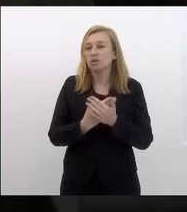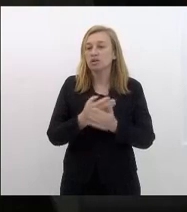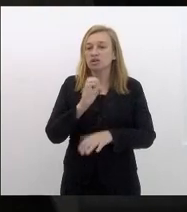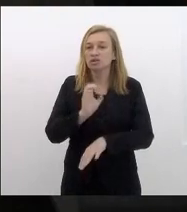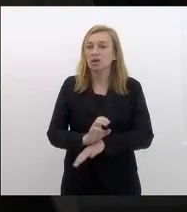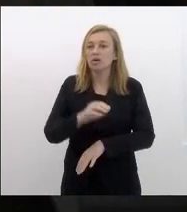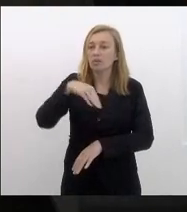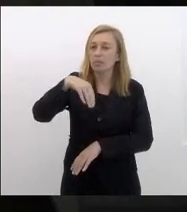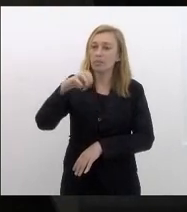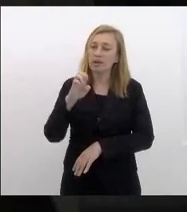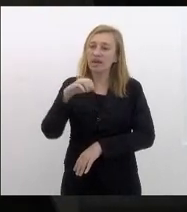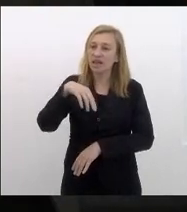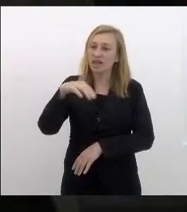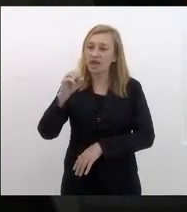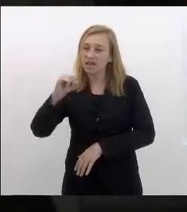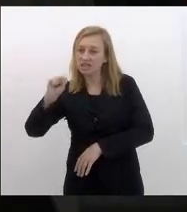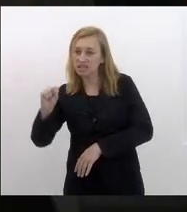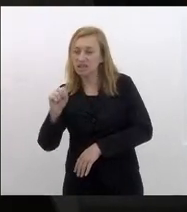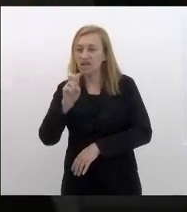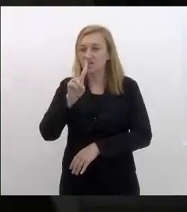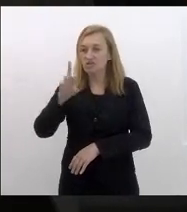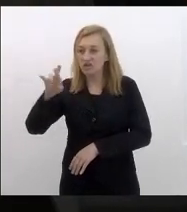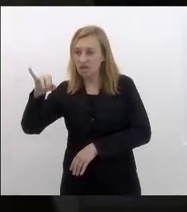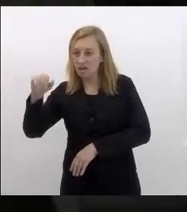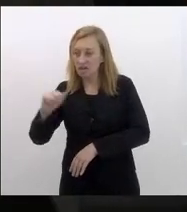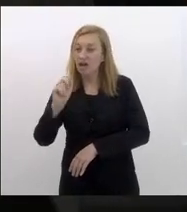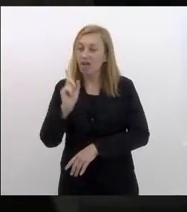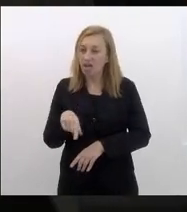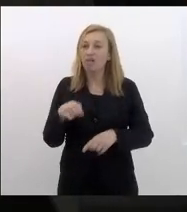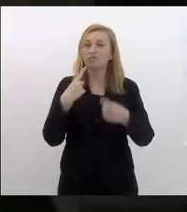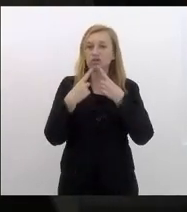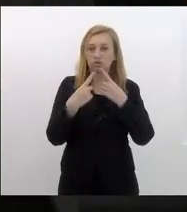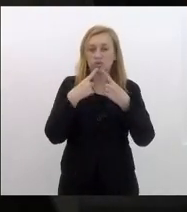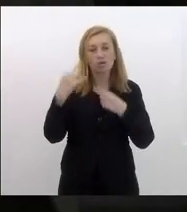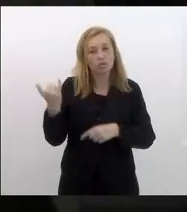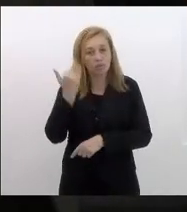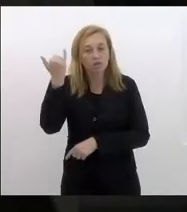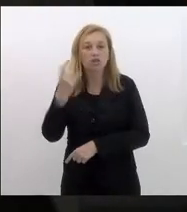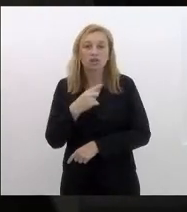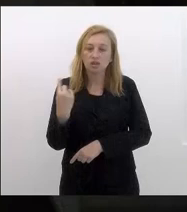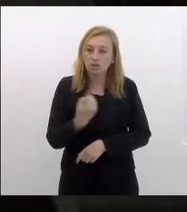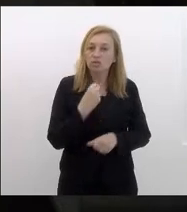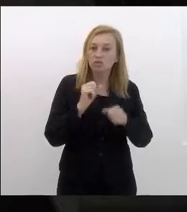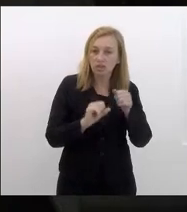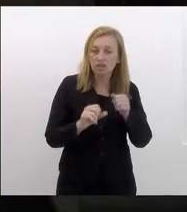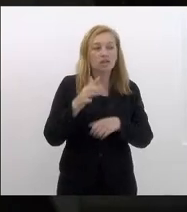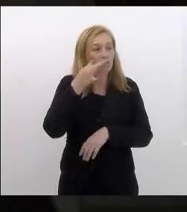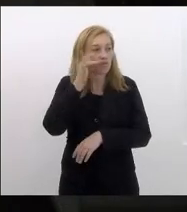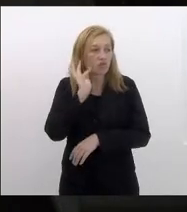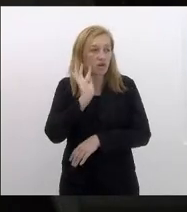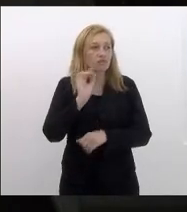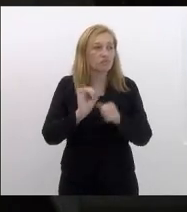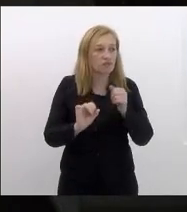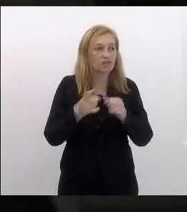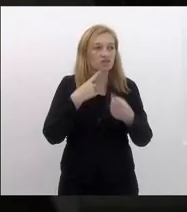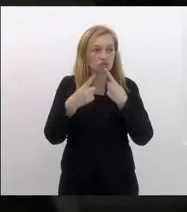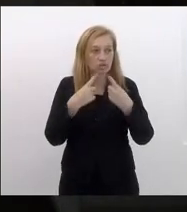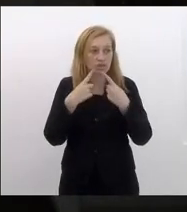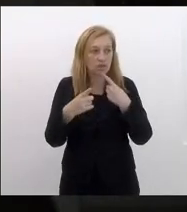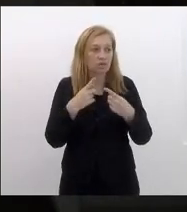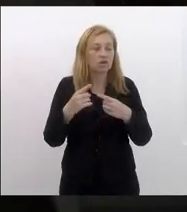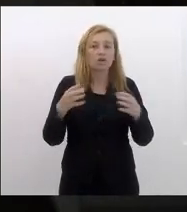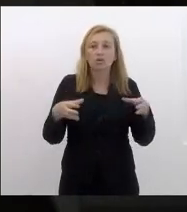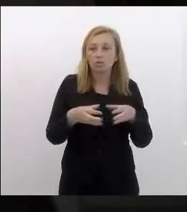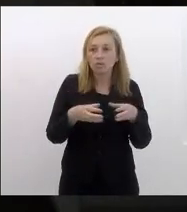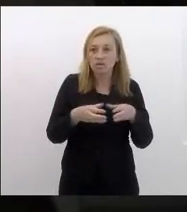esse é um debate importante é que nós fizemos o Flávio fez esse debate na comissão de educação nós fizemos esse